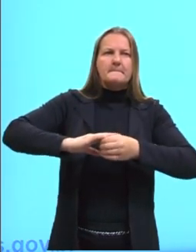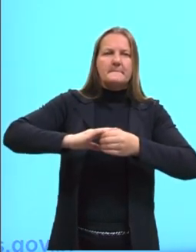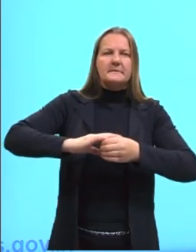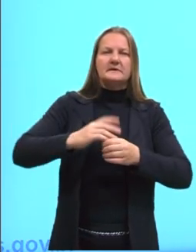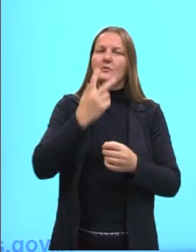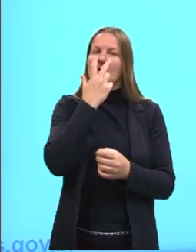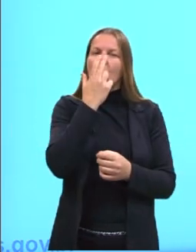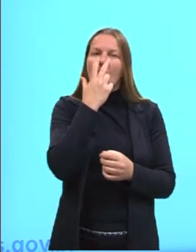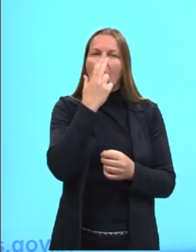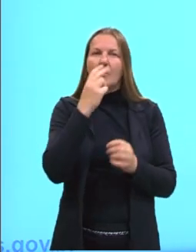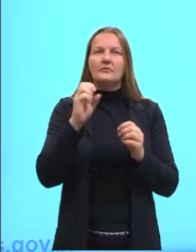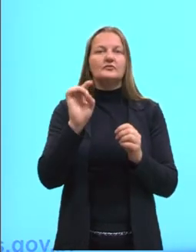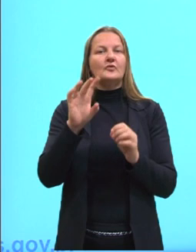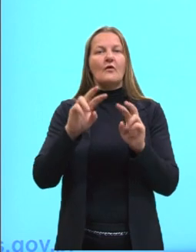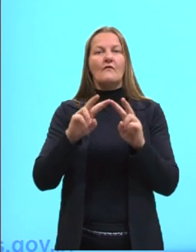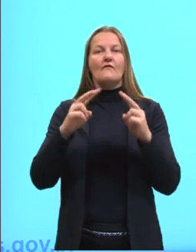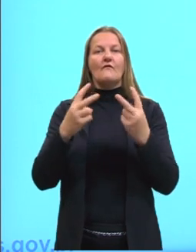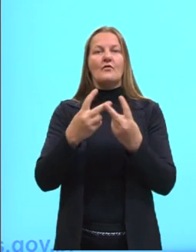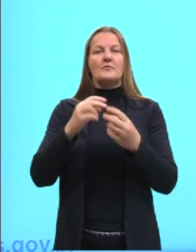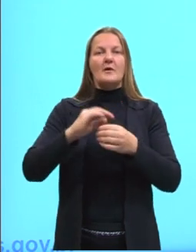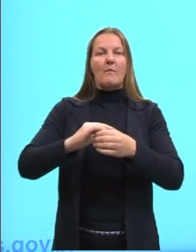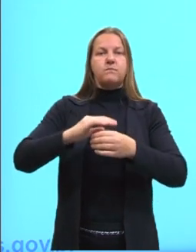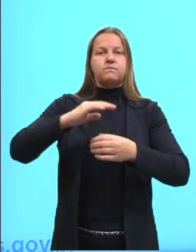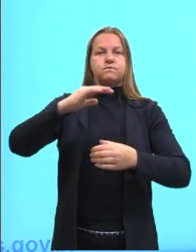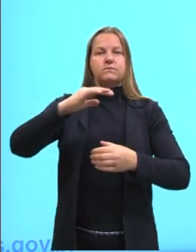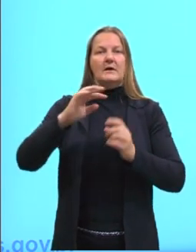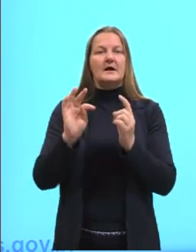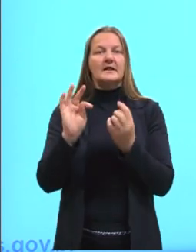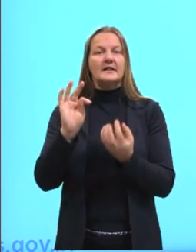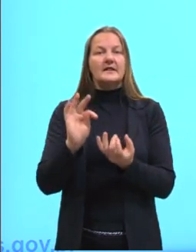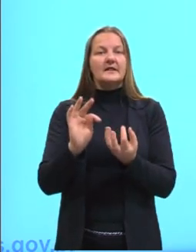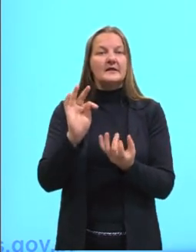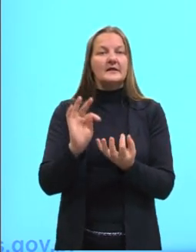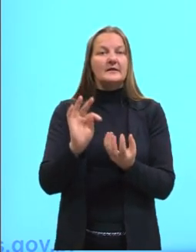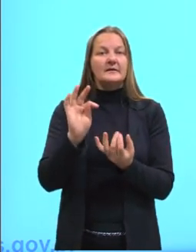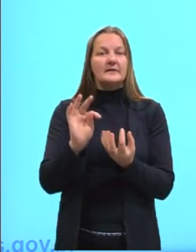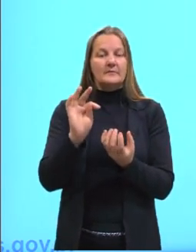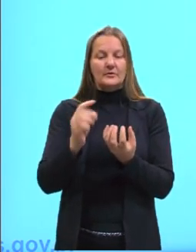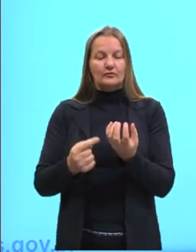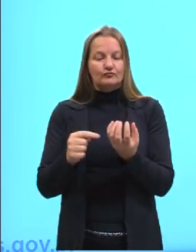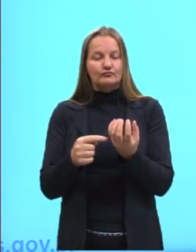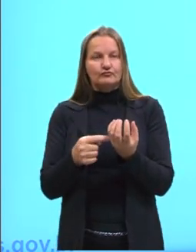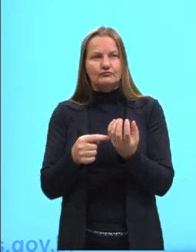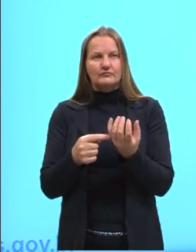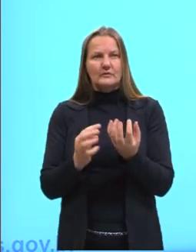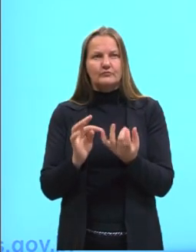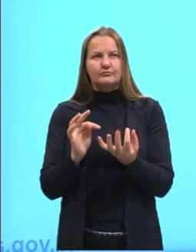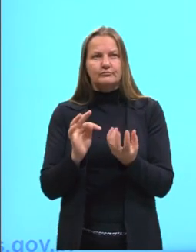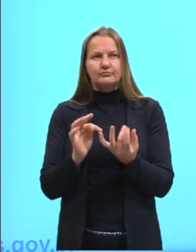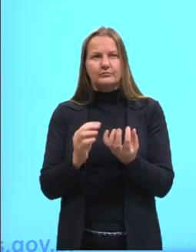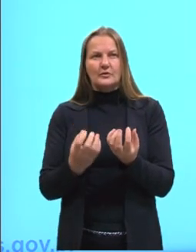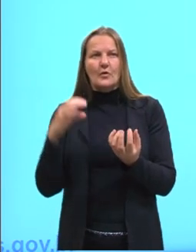Variou só o volume aqui. E, claro, a temperatura. Porque a gente adicionou calor a esse sistema aqui.